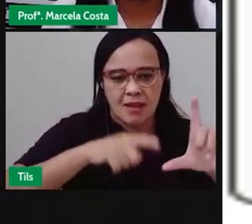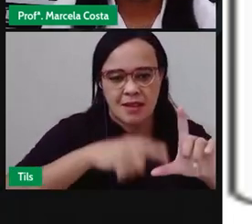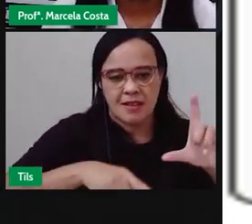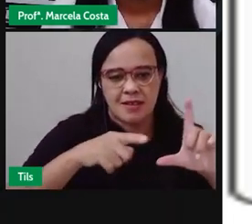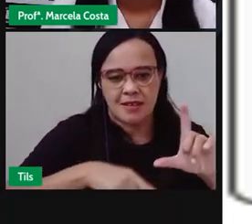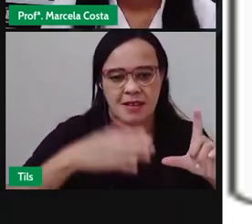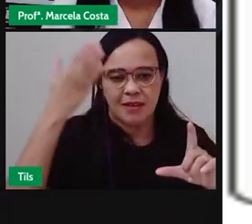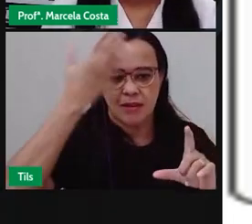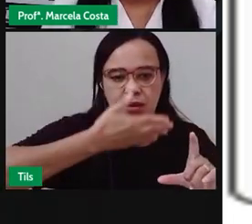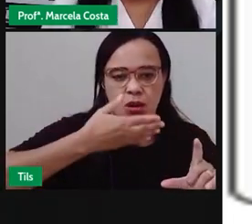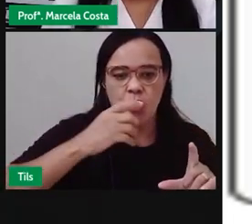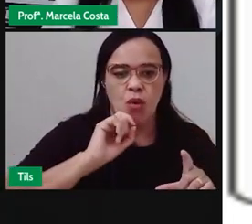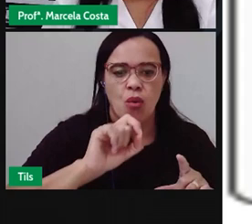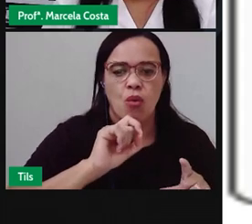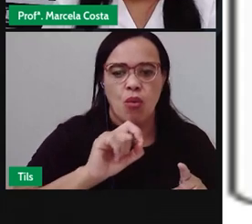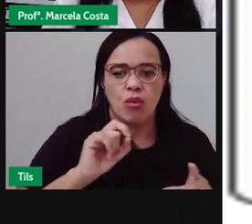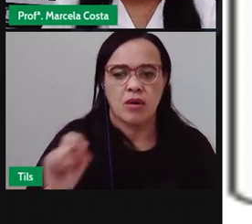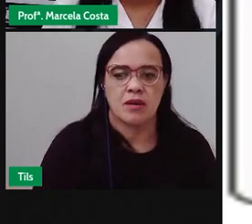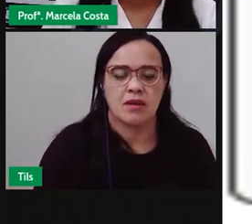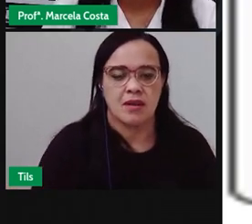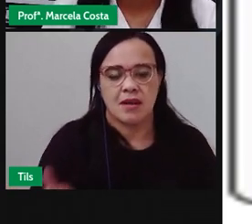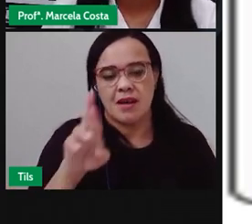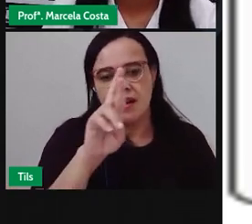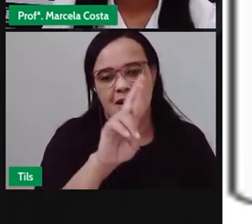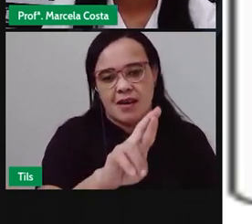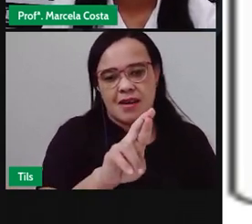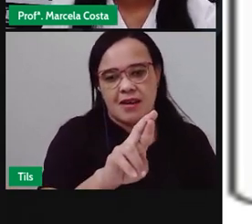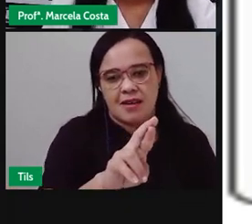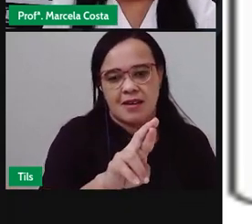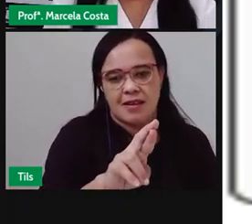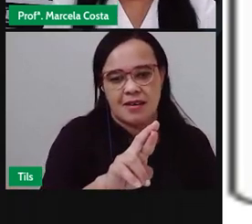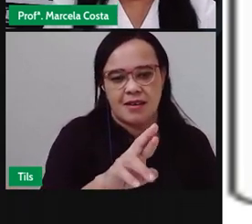R Mas que ela vai ter o som De Rê